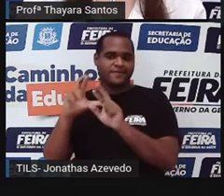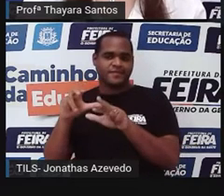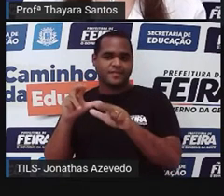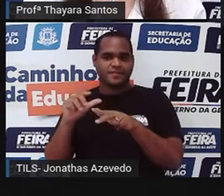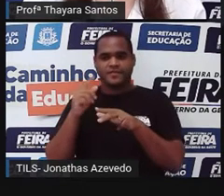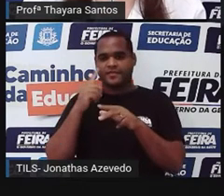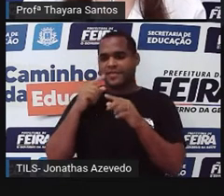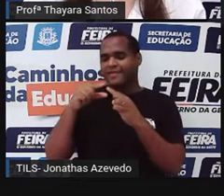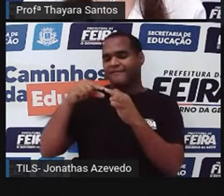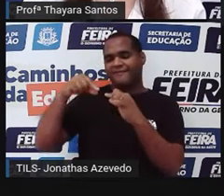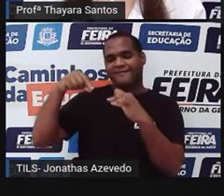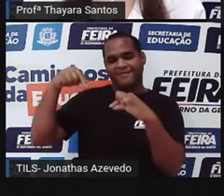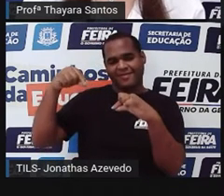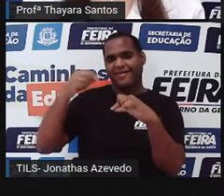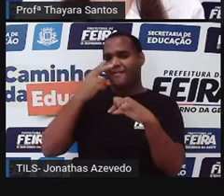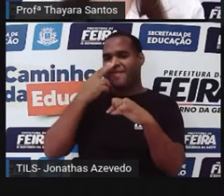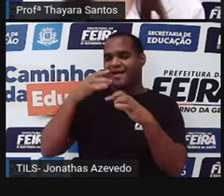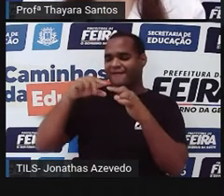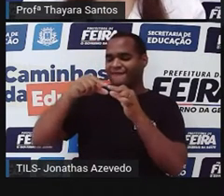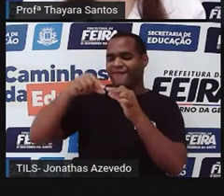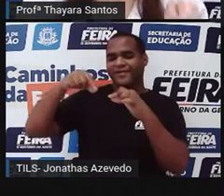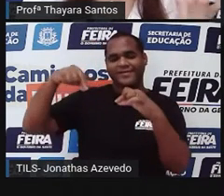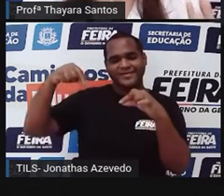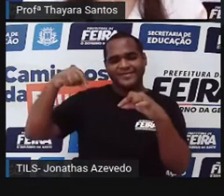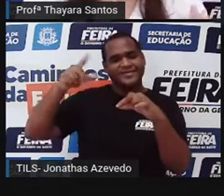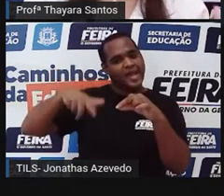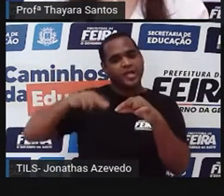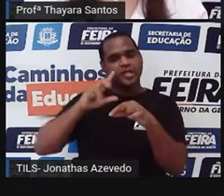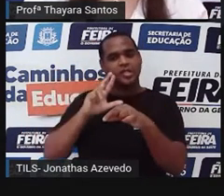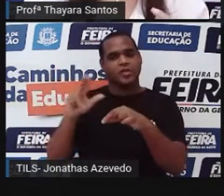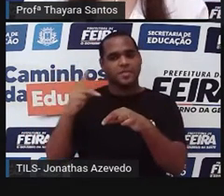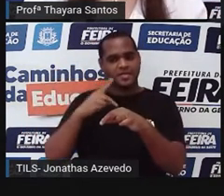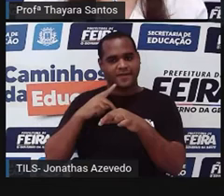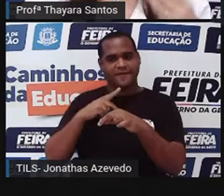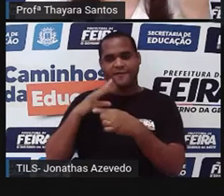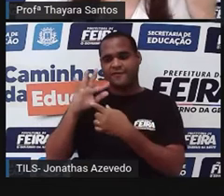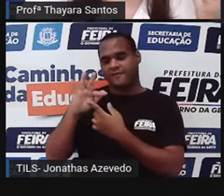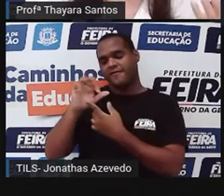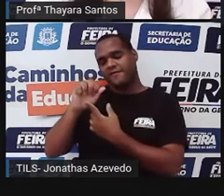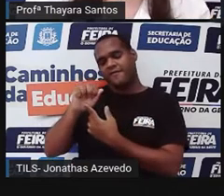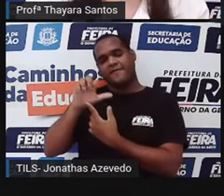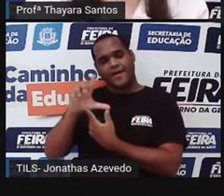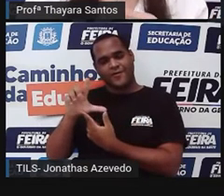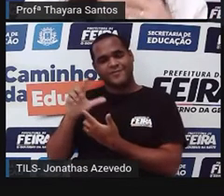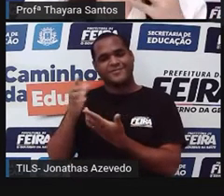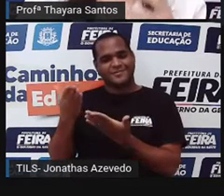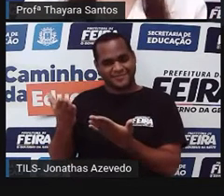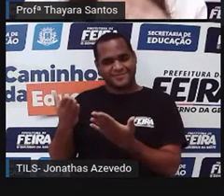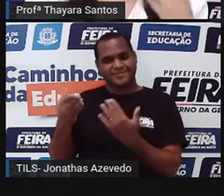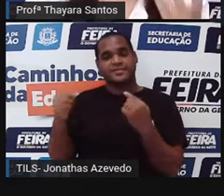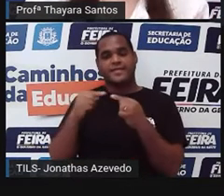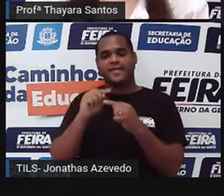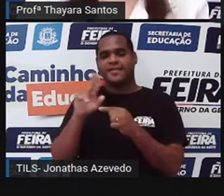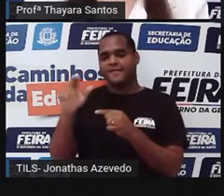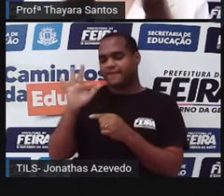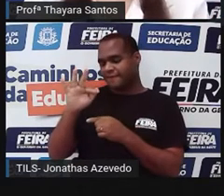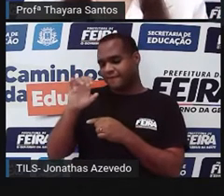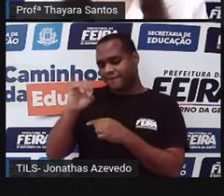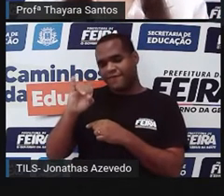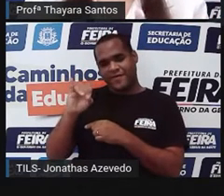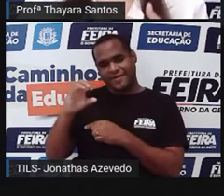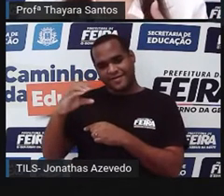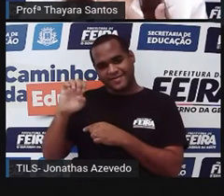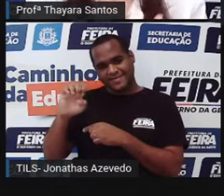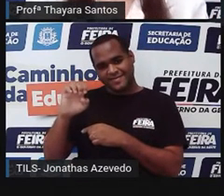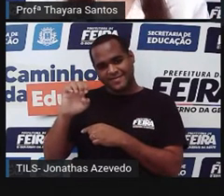Ela fica com o formato de foice, por isso que tem esse nome, essa doença. Anemia falciforme. Lembra foice. E